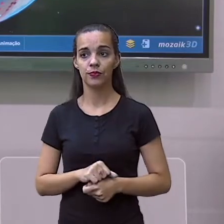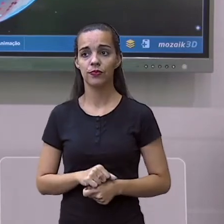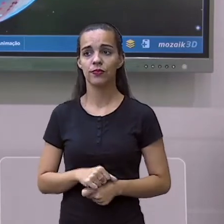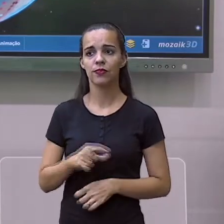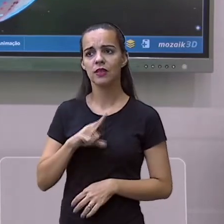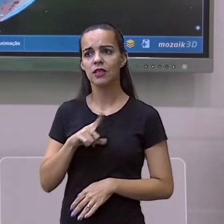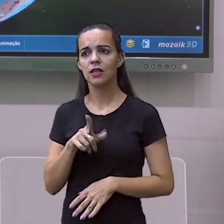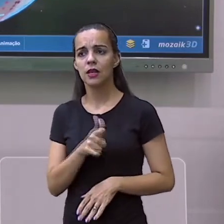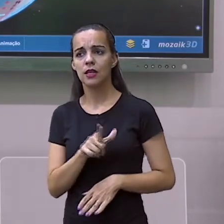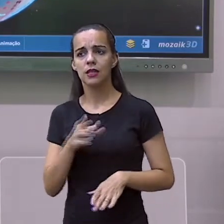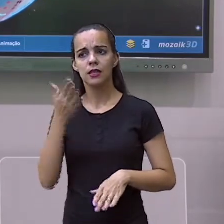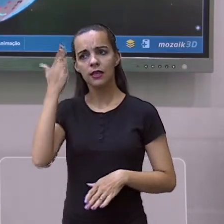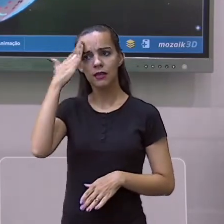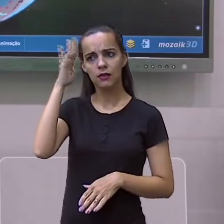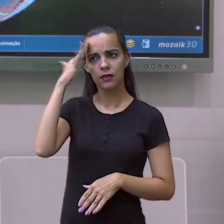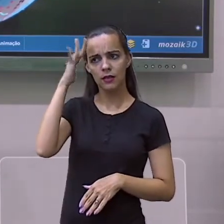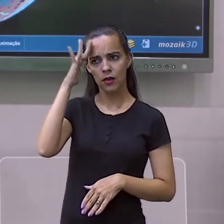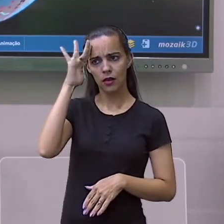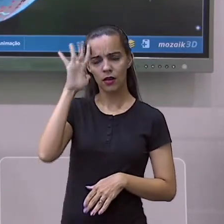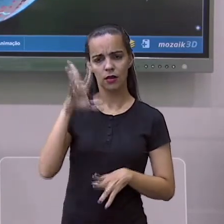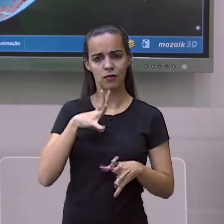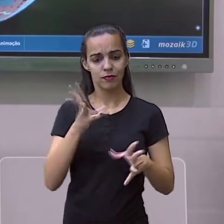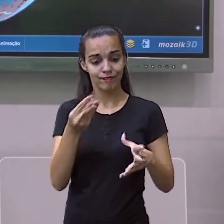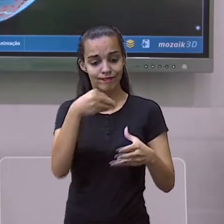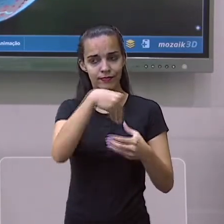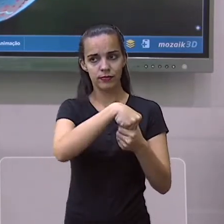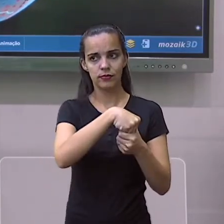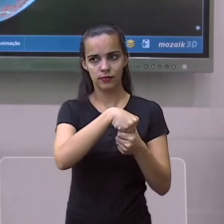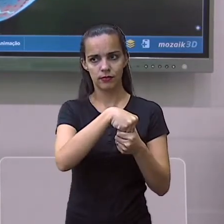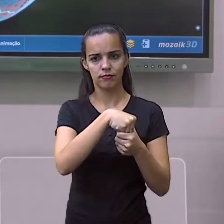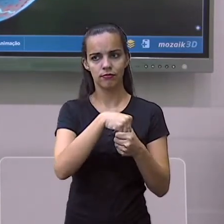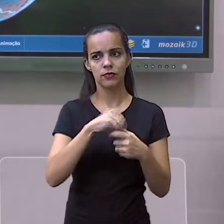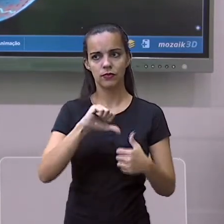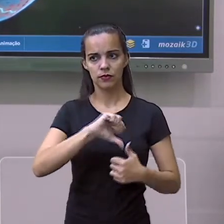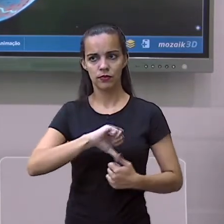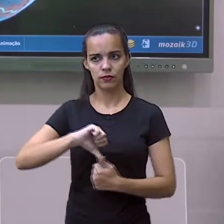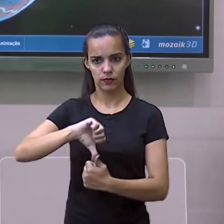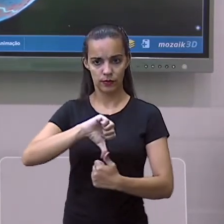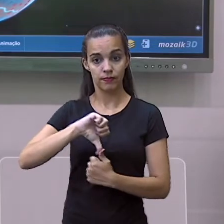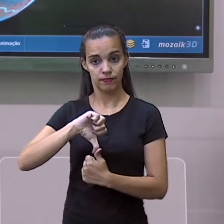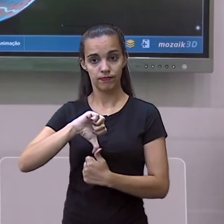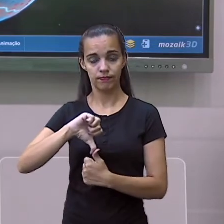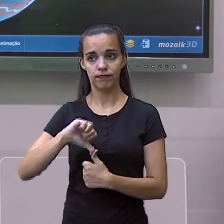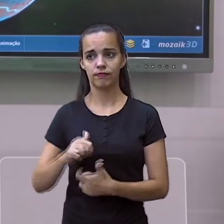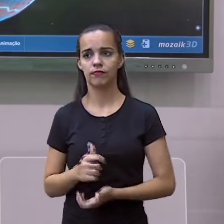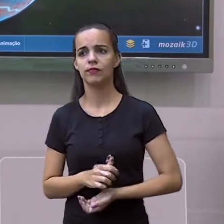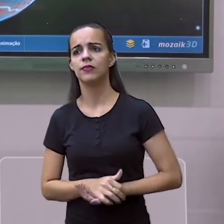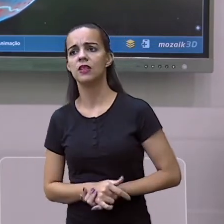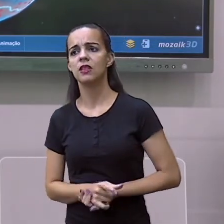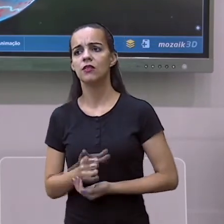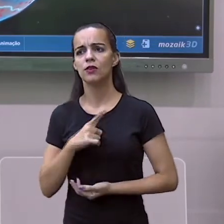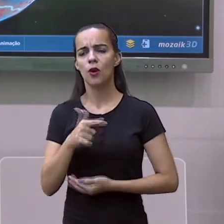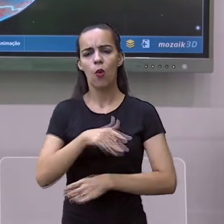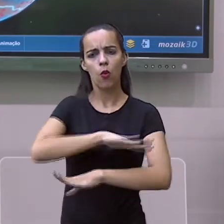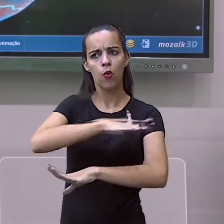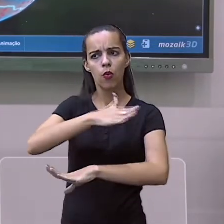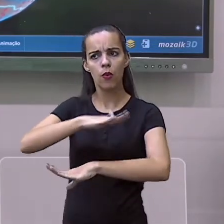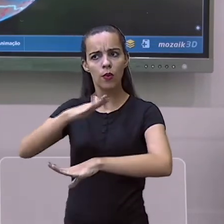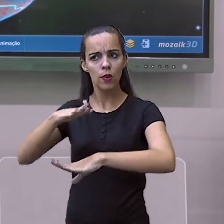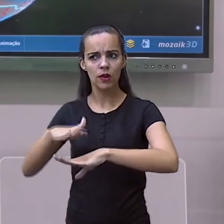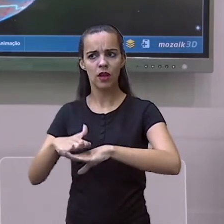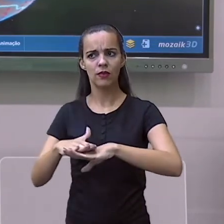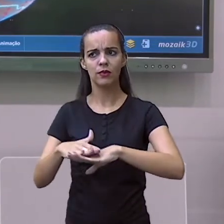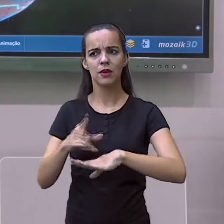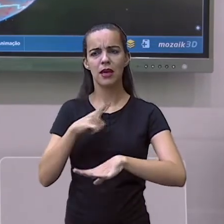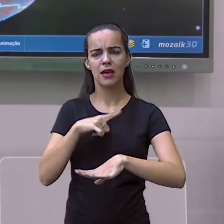a parte insular da América Central. Então, o relevo é mais